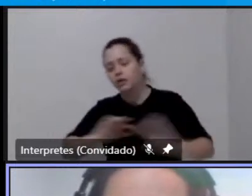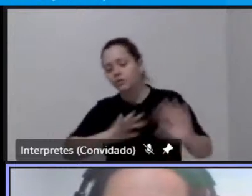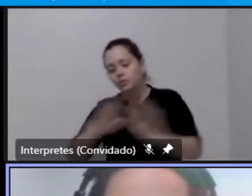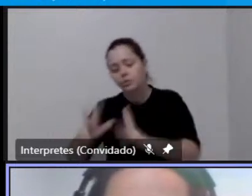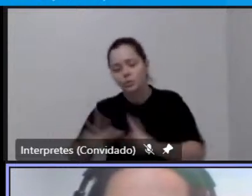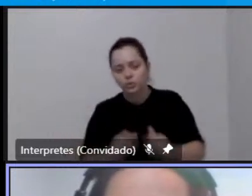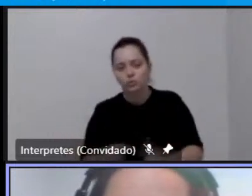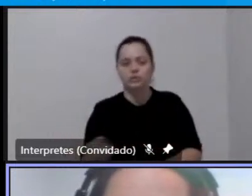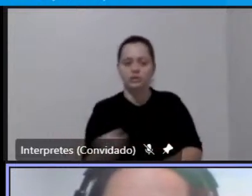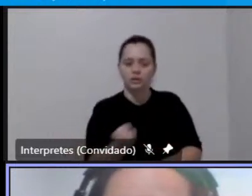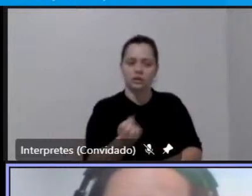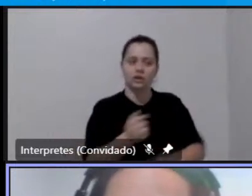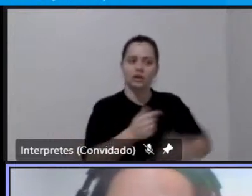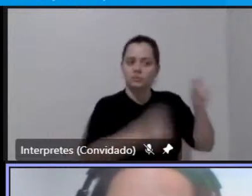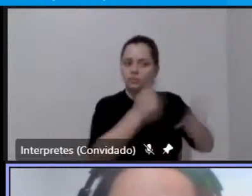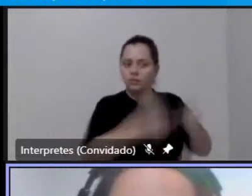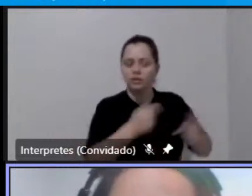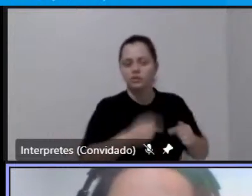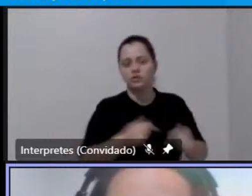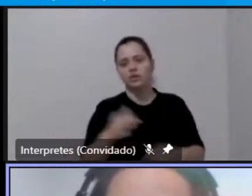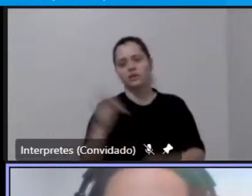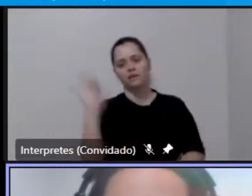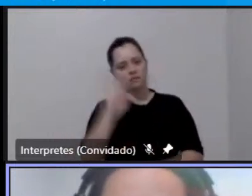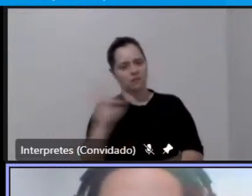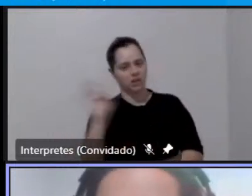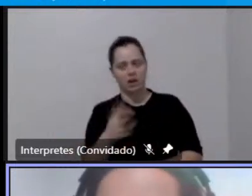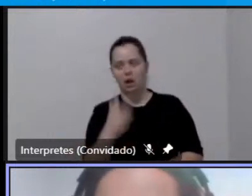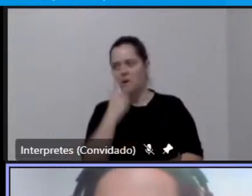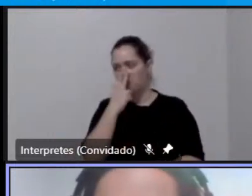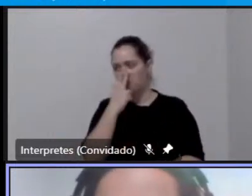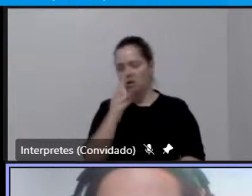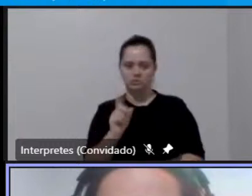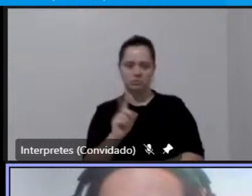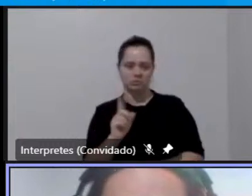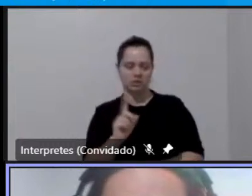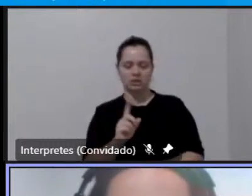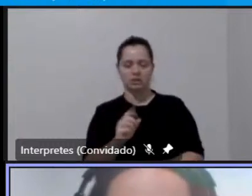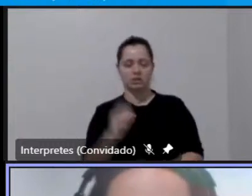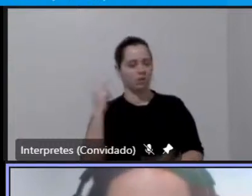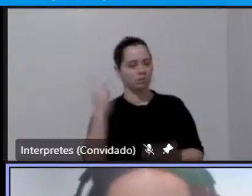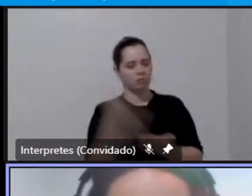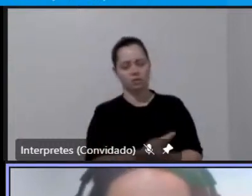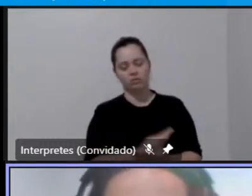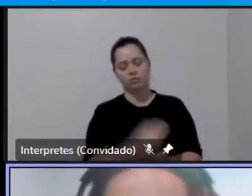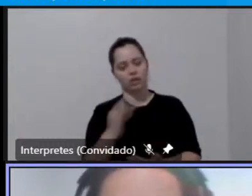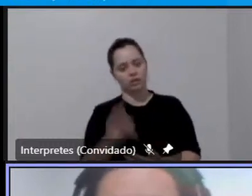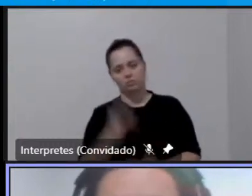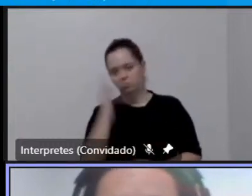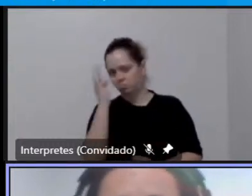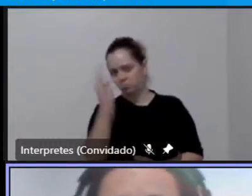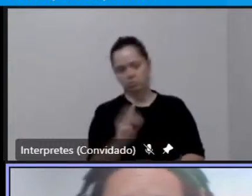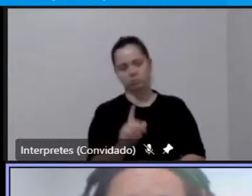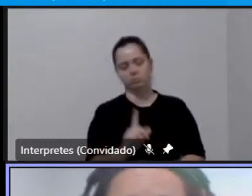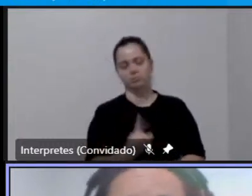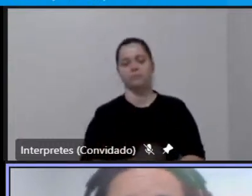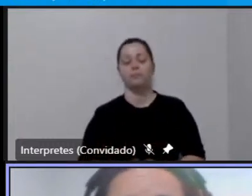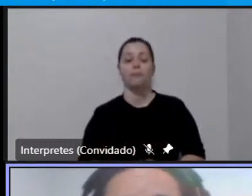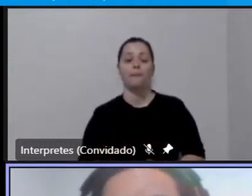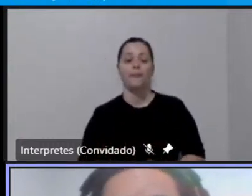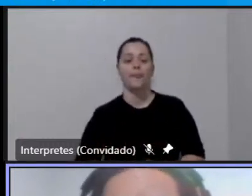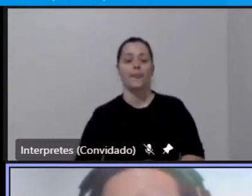federais eu não acho que aconteça acredito que ainda vai haver mais uma prorrogação aí e